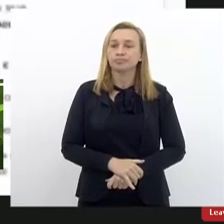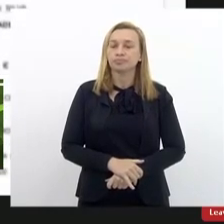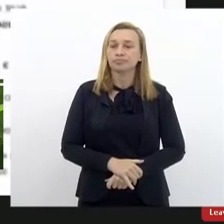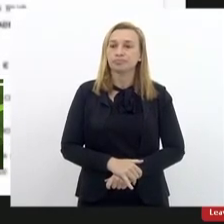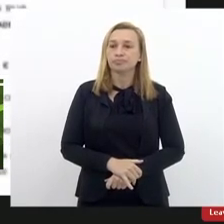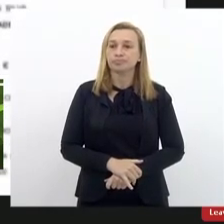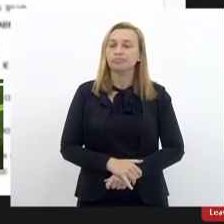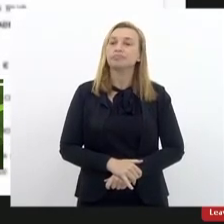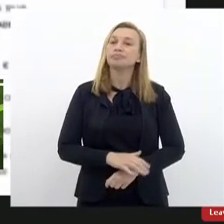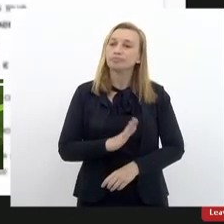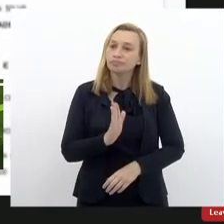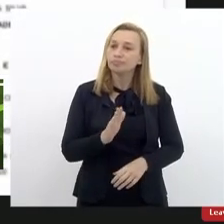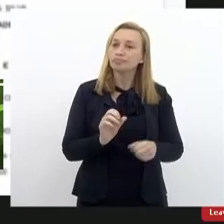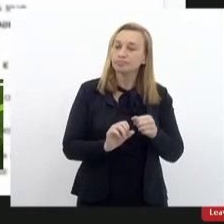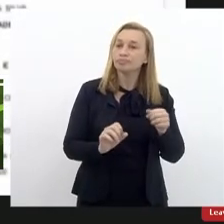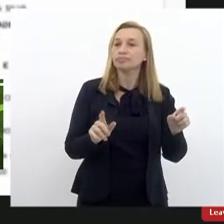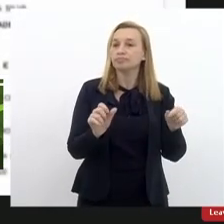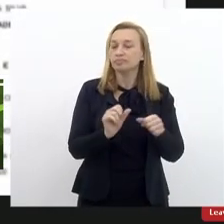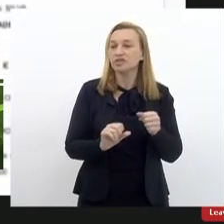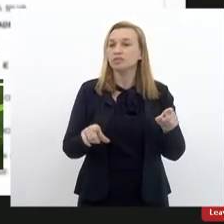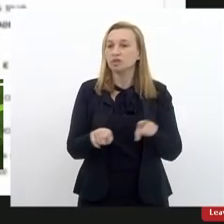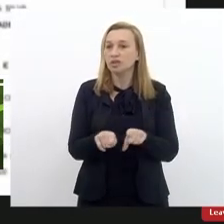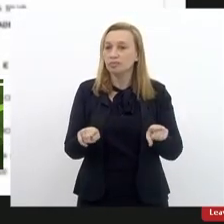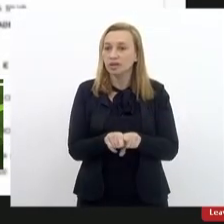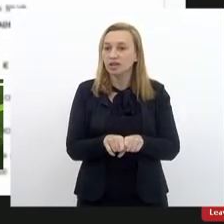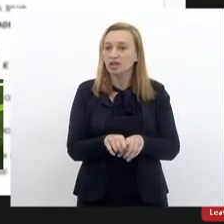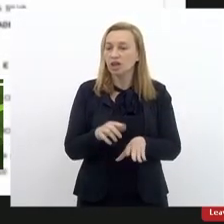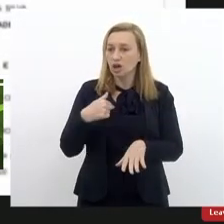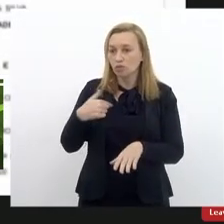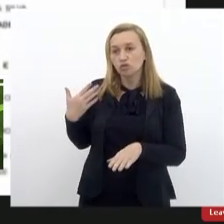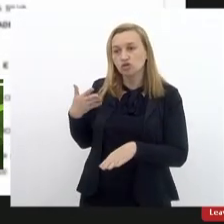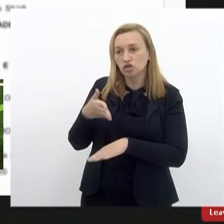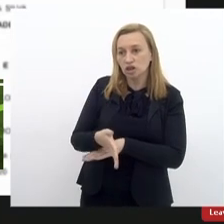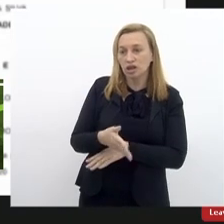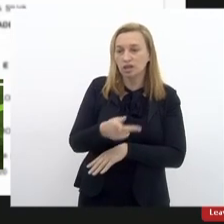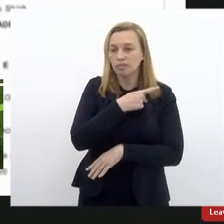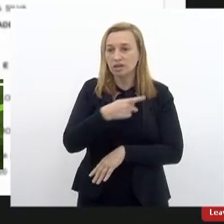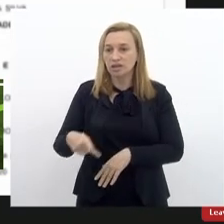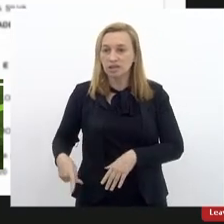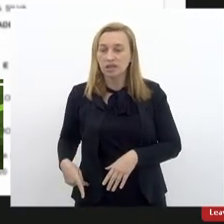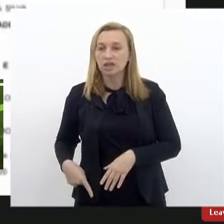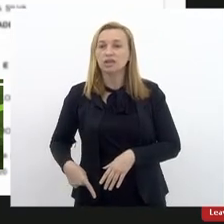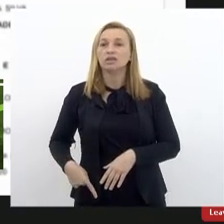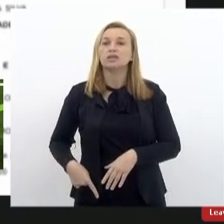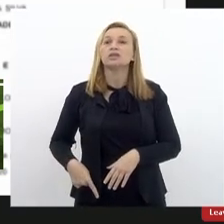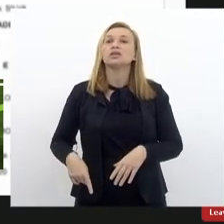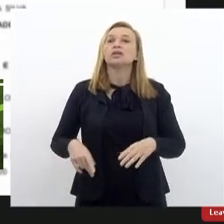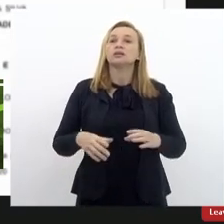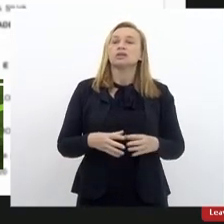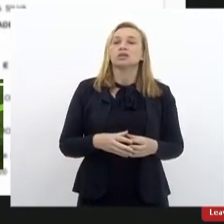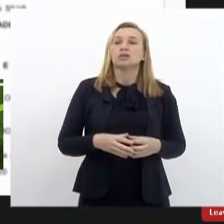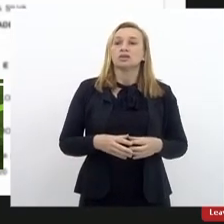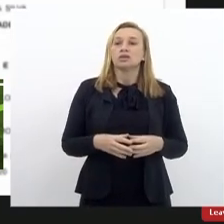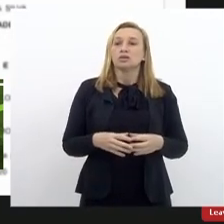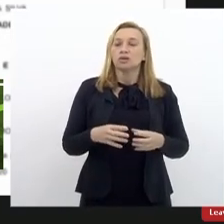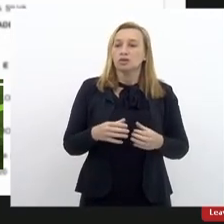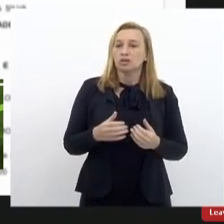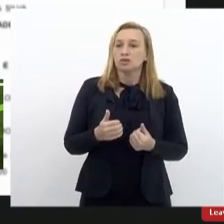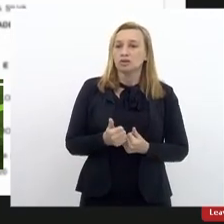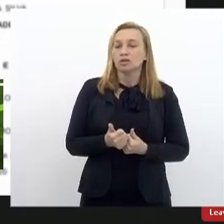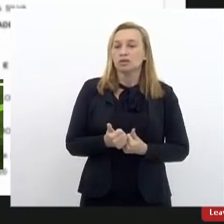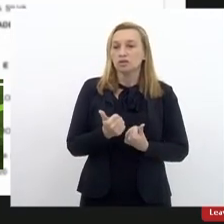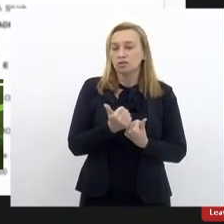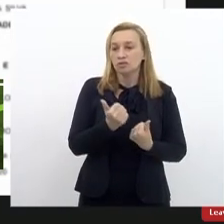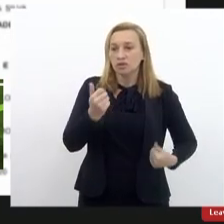Nós realizamos também, assim que eu cheguei na presidência e o Conselheiro Charbo chegou à vice-presidência, nós realizamos eleições